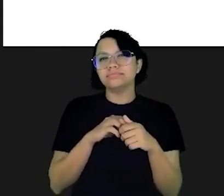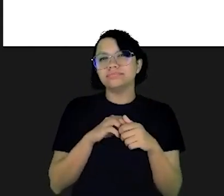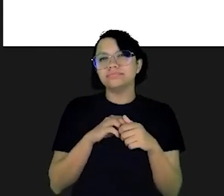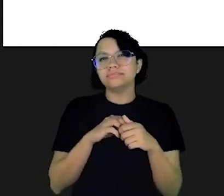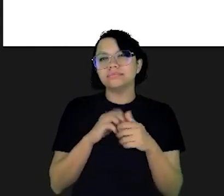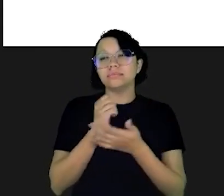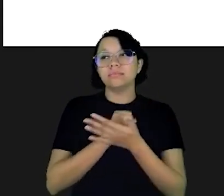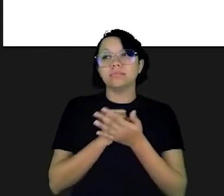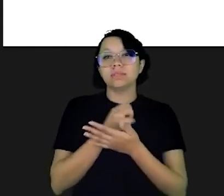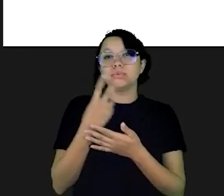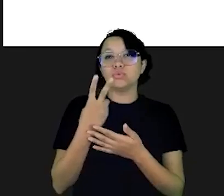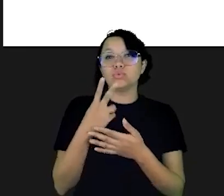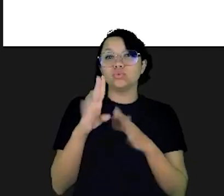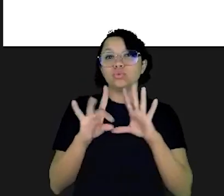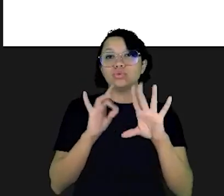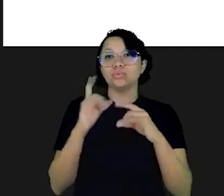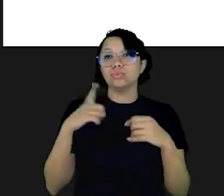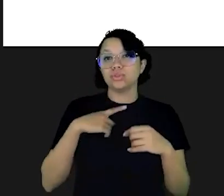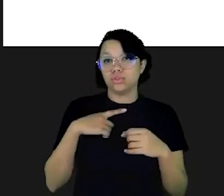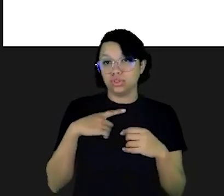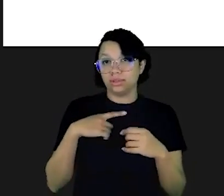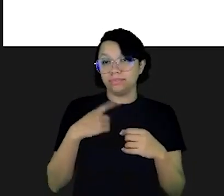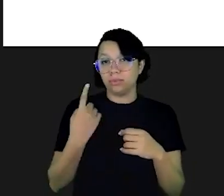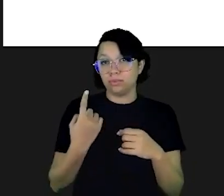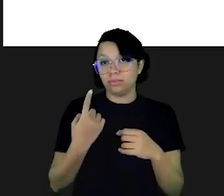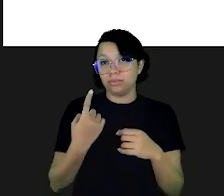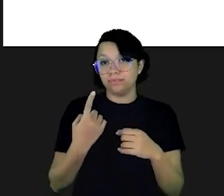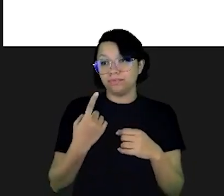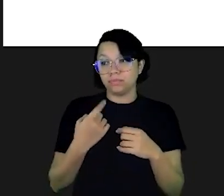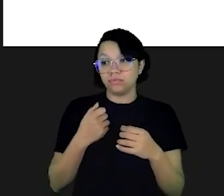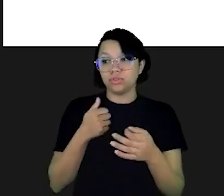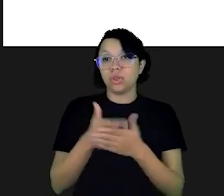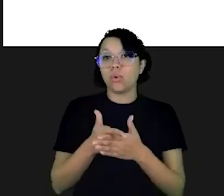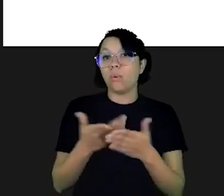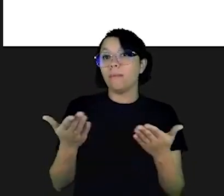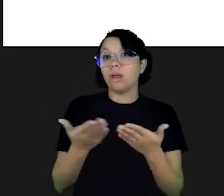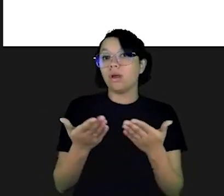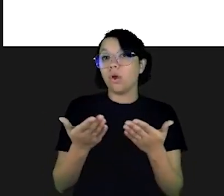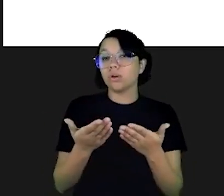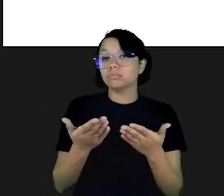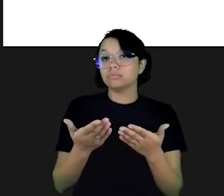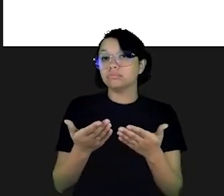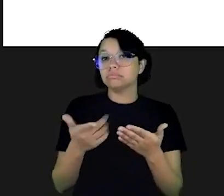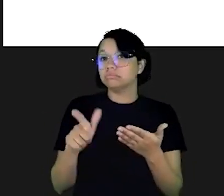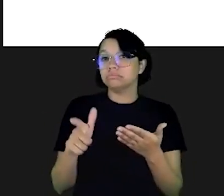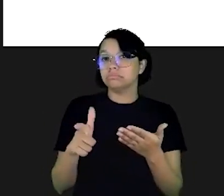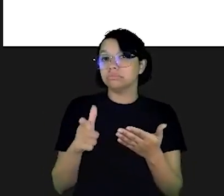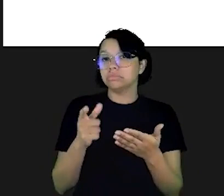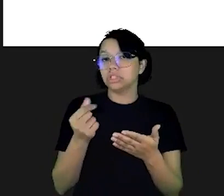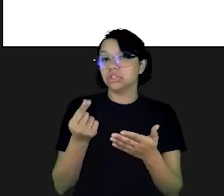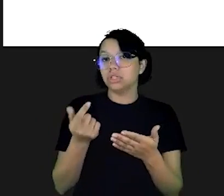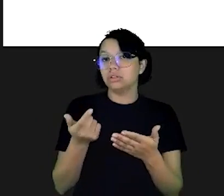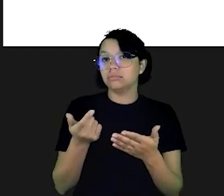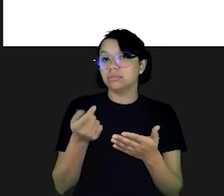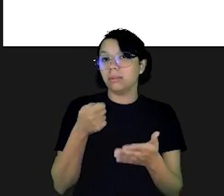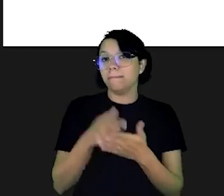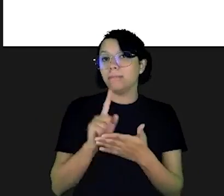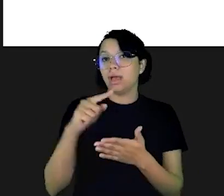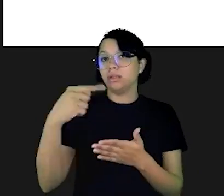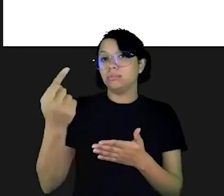faz em uma situação como essa? São basicamente duas as opções que a gente tem. Uma é você compra agora,